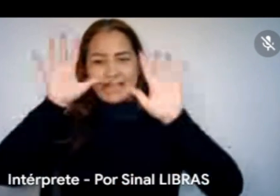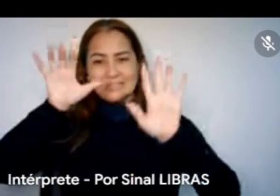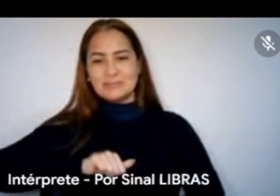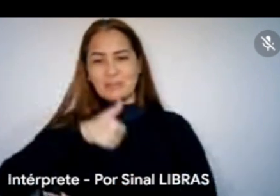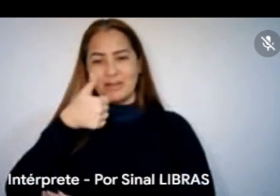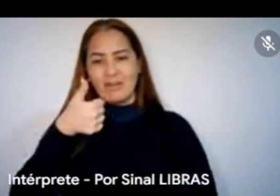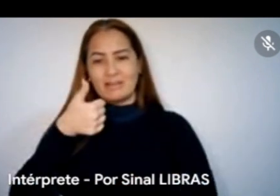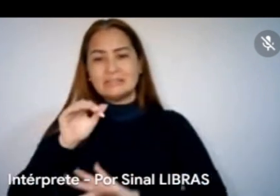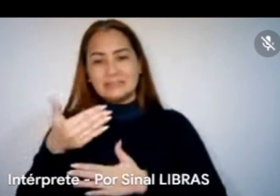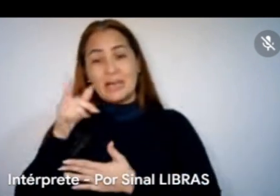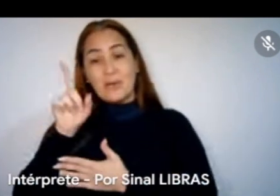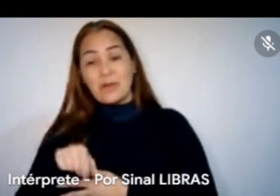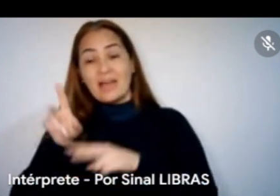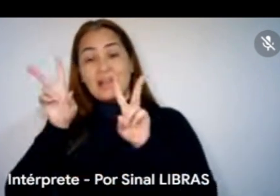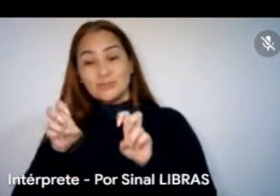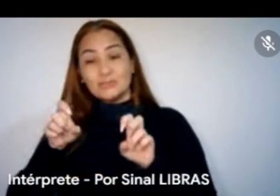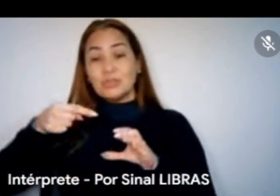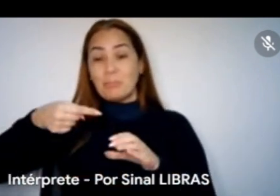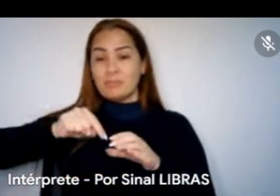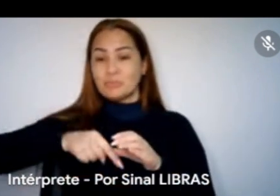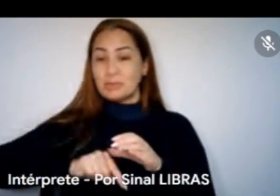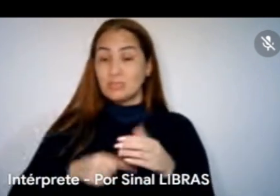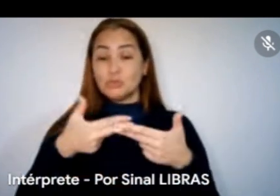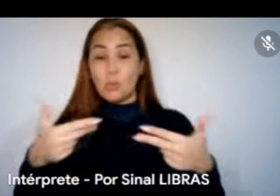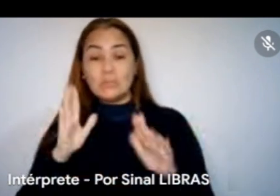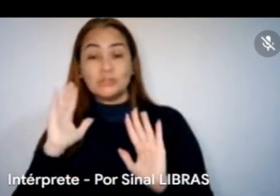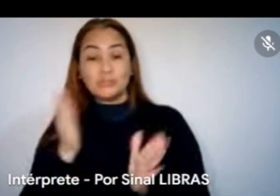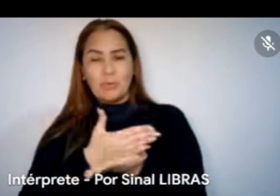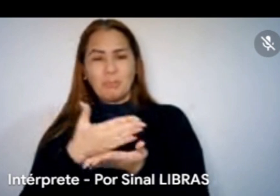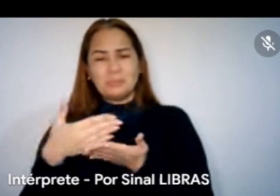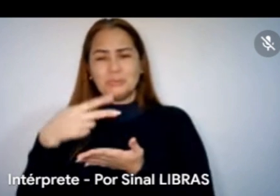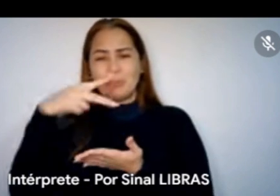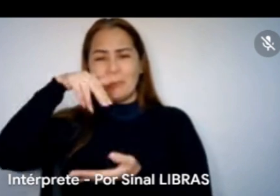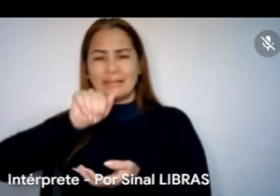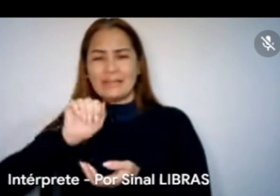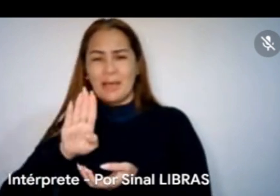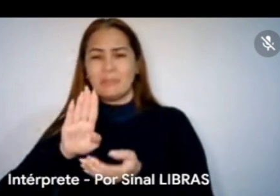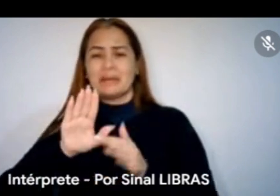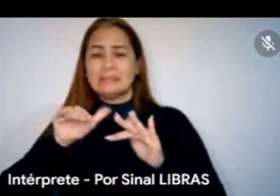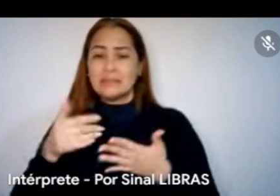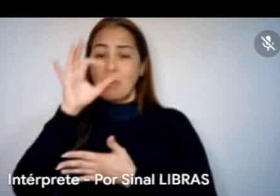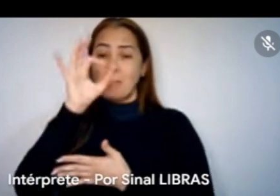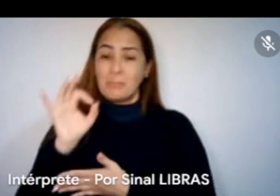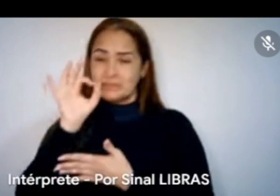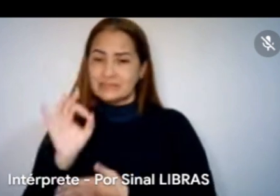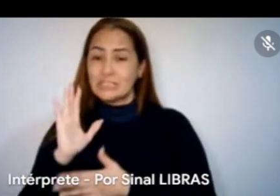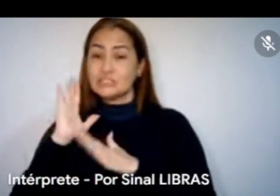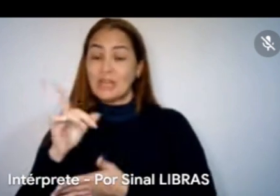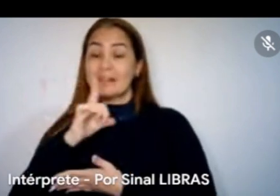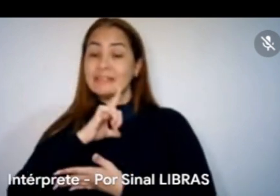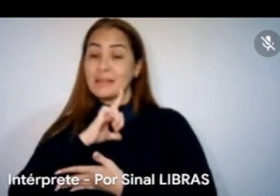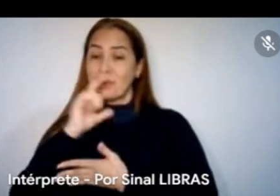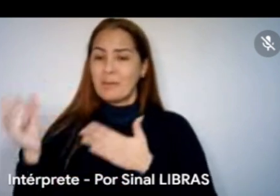aprofundamento a partir do que já vem da PNAB, né? Dessa exigência da porcentagem que já vem já marcada, né?